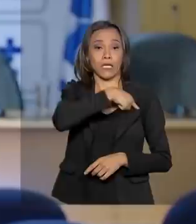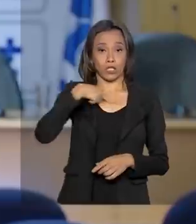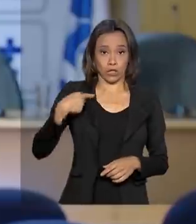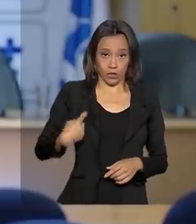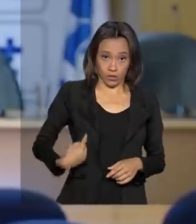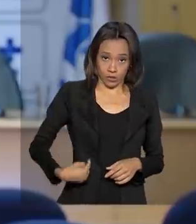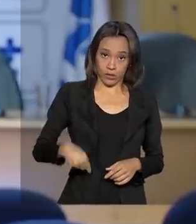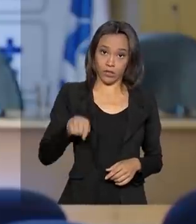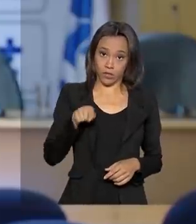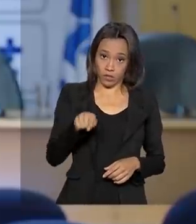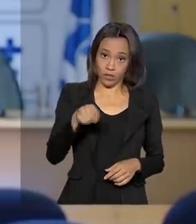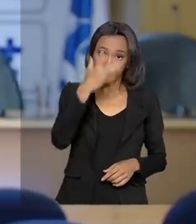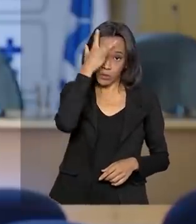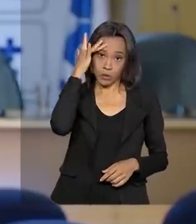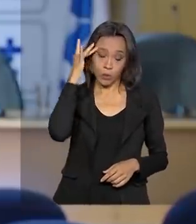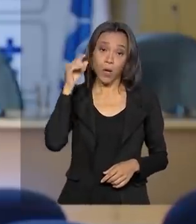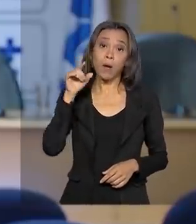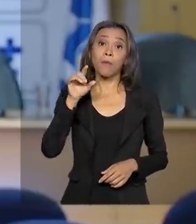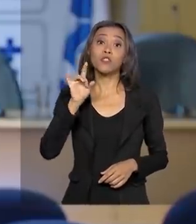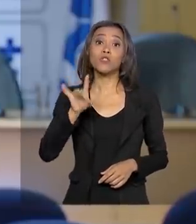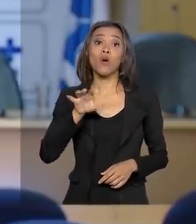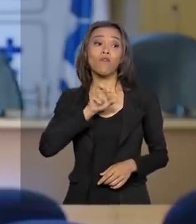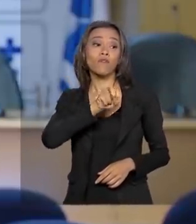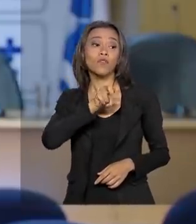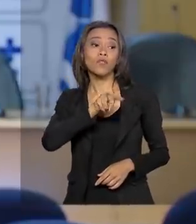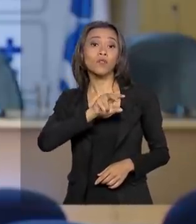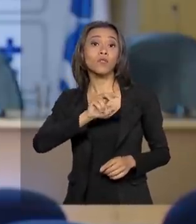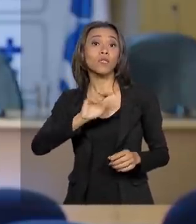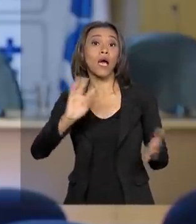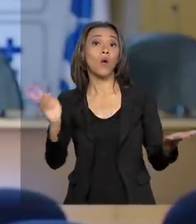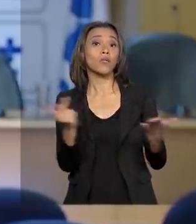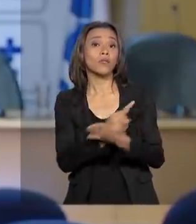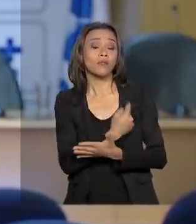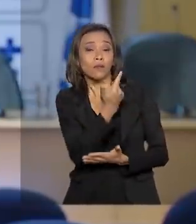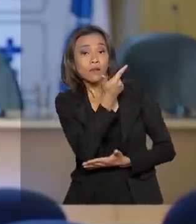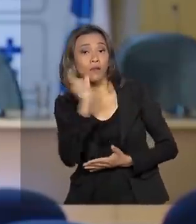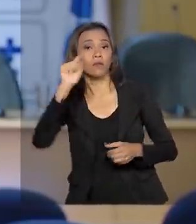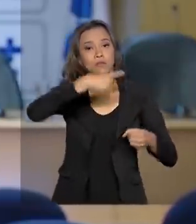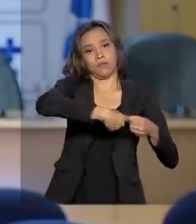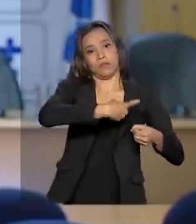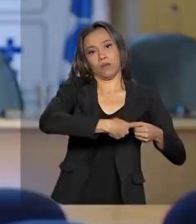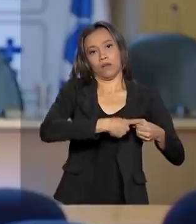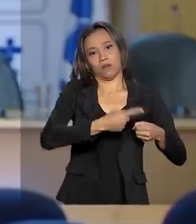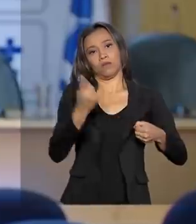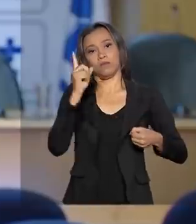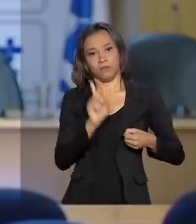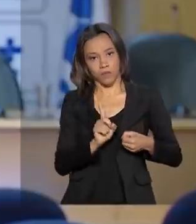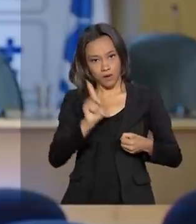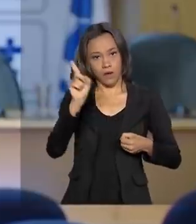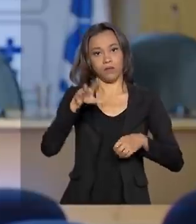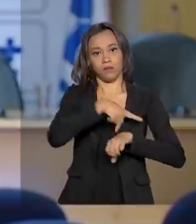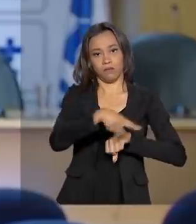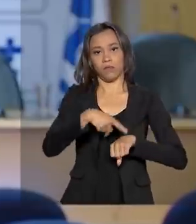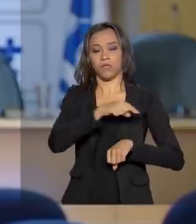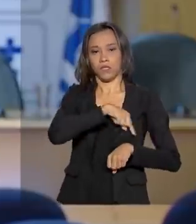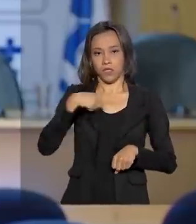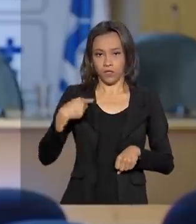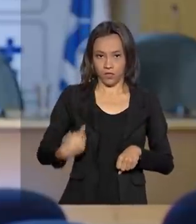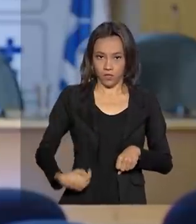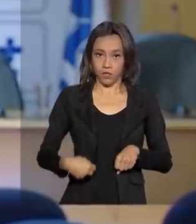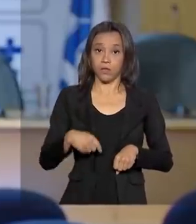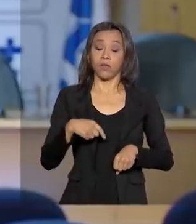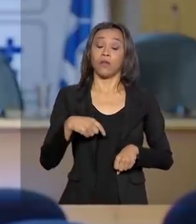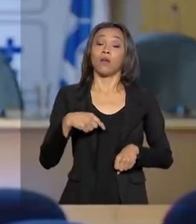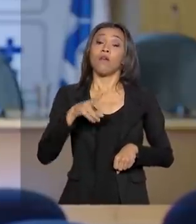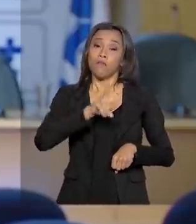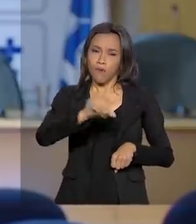transmissão do vírus, ela só ocorre em outra cidade. Então, logo mais às 11 horas, aqui no Ministério da Saúde, será concedida